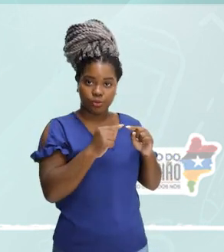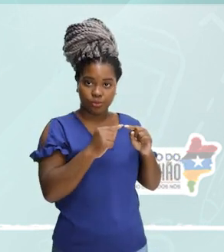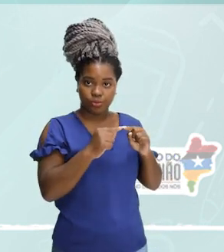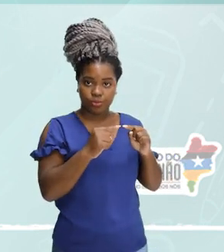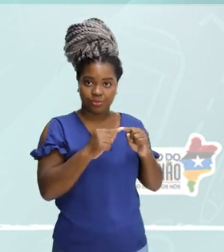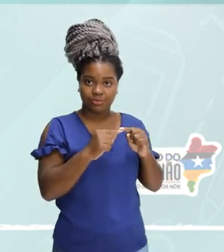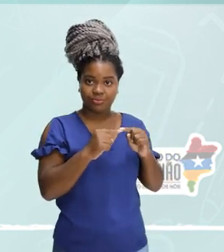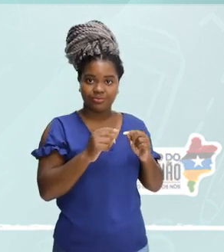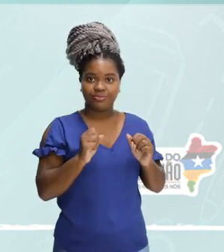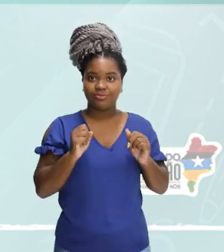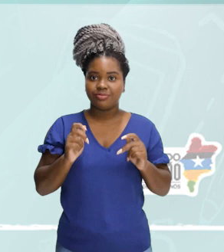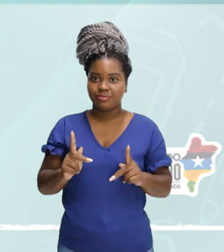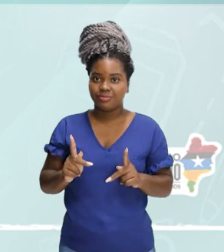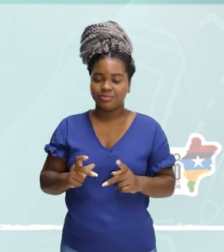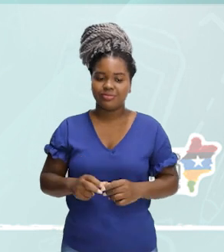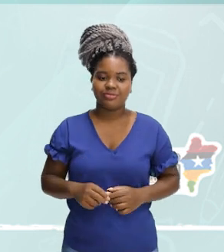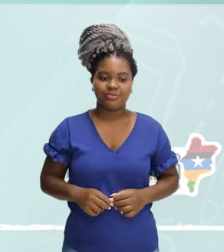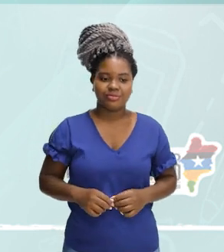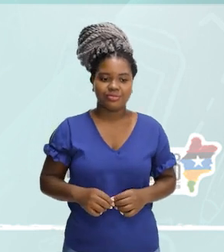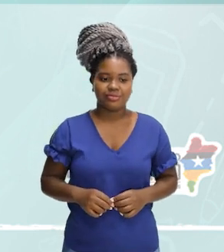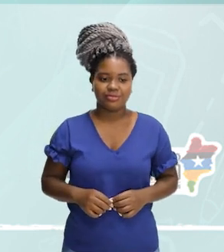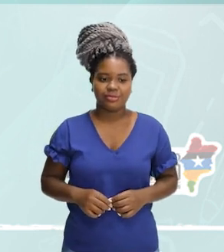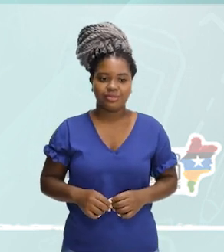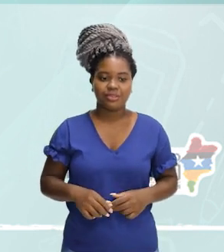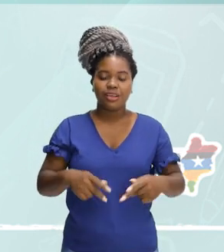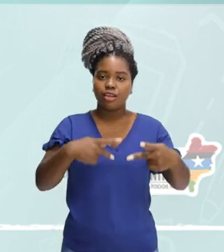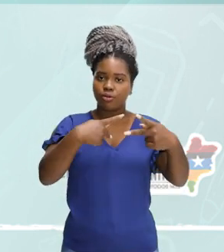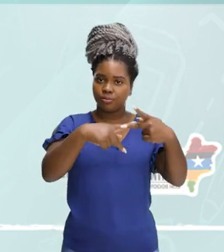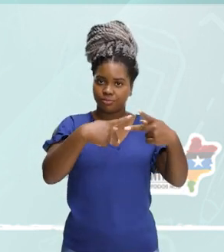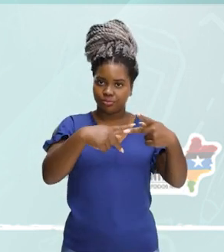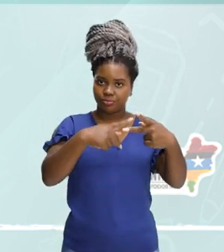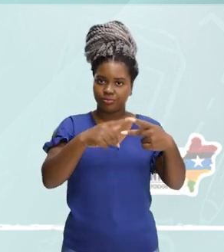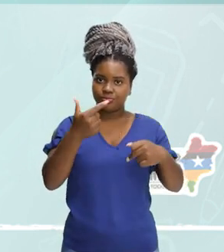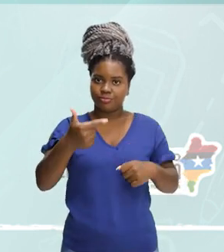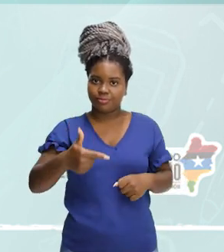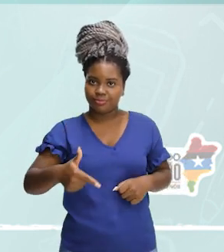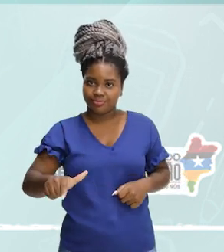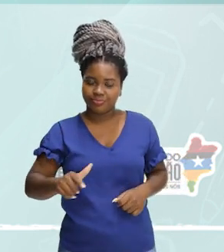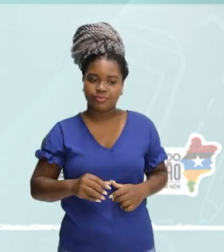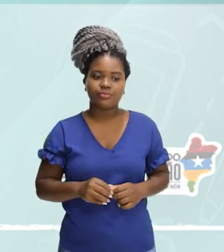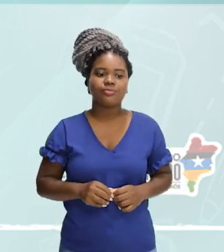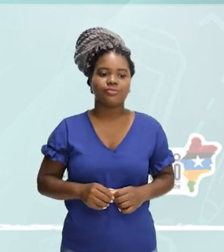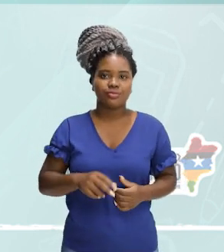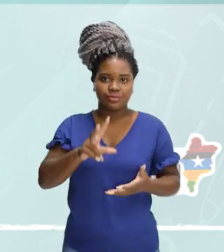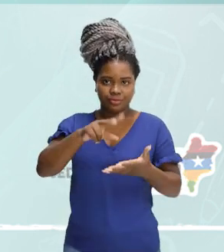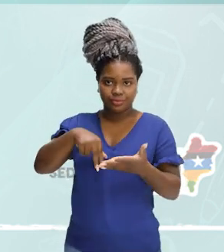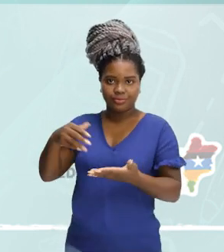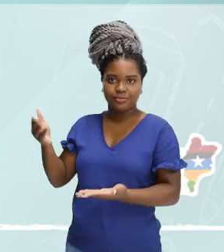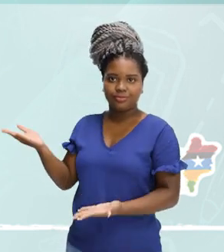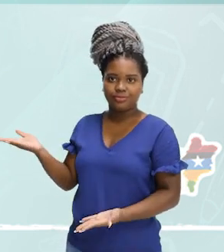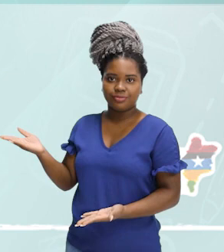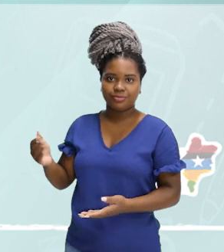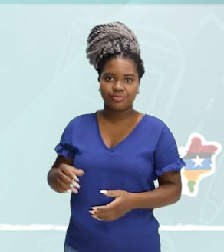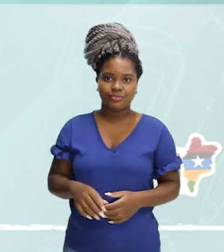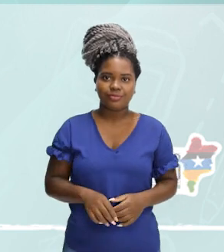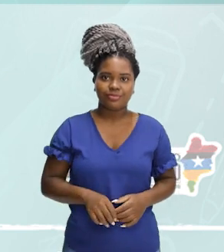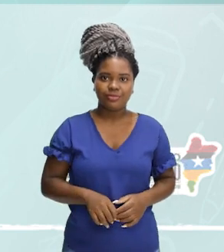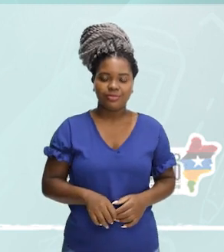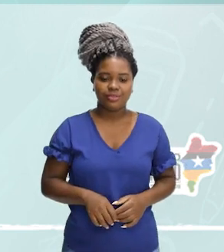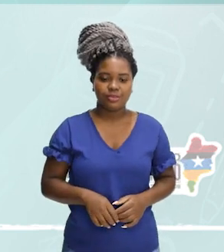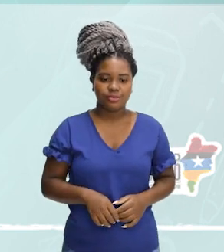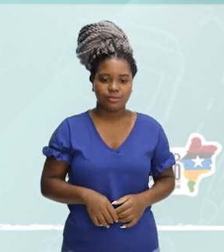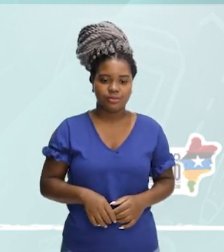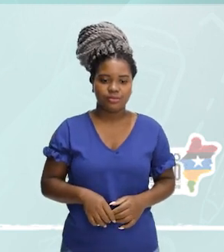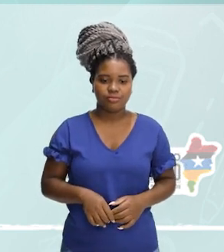A mais lá. Uma combinação de palavras se forma combinando duas